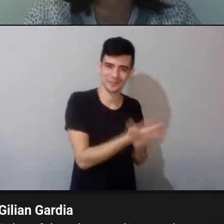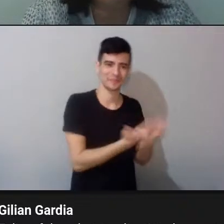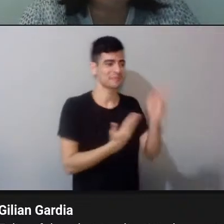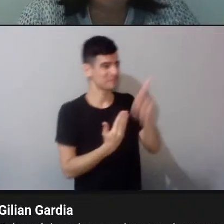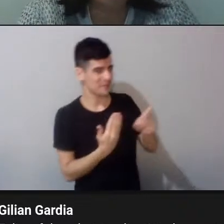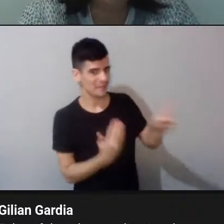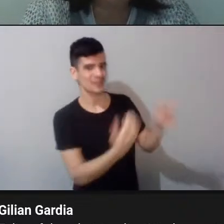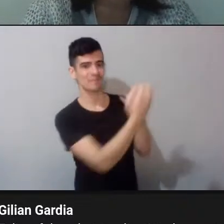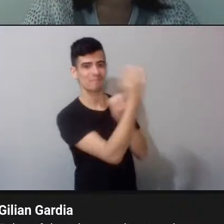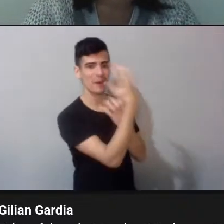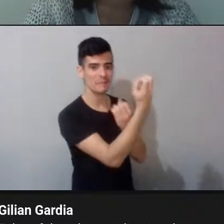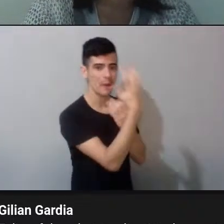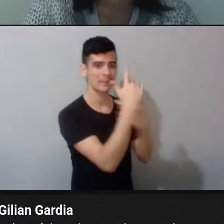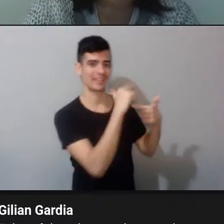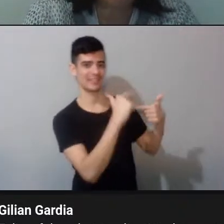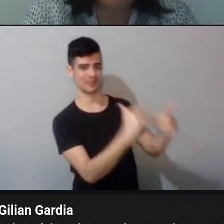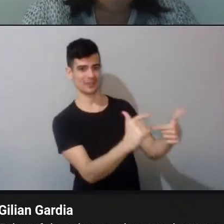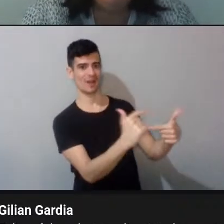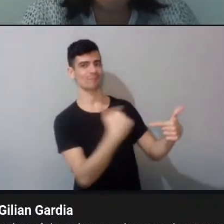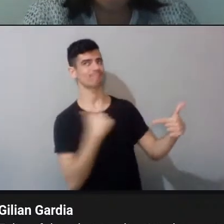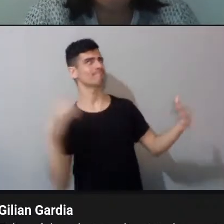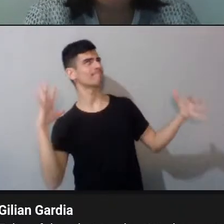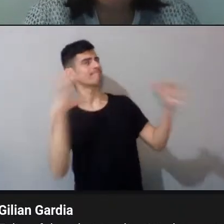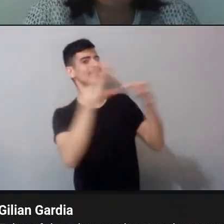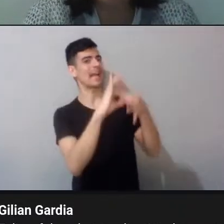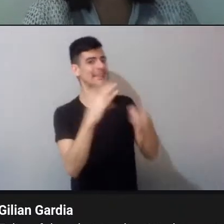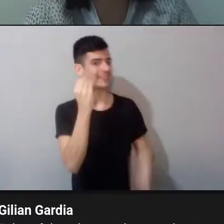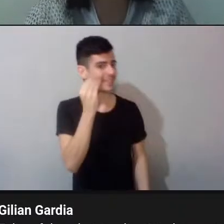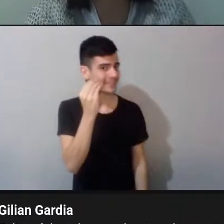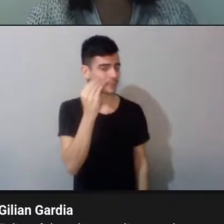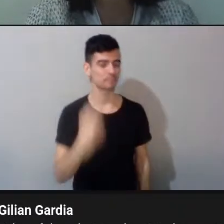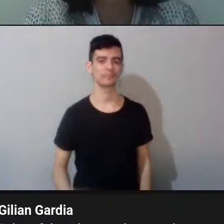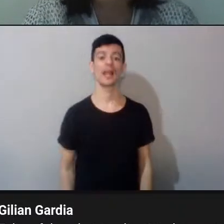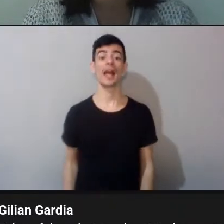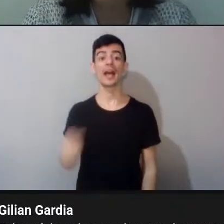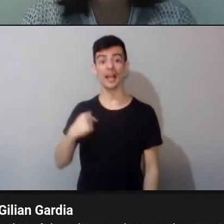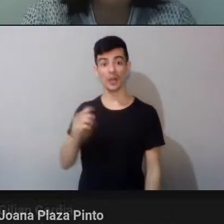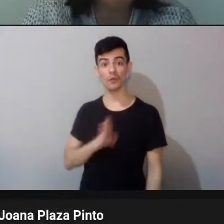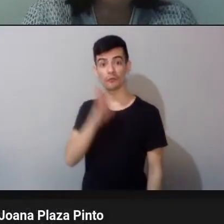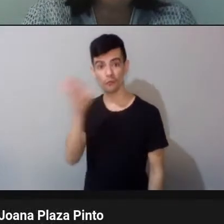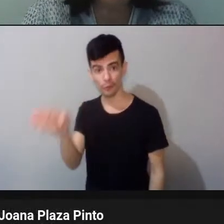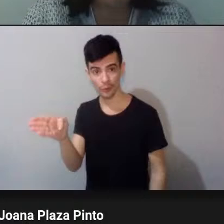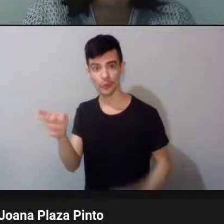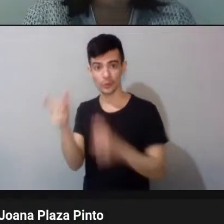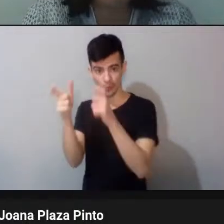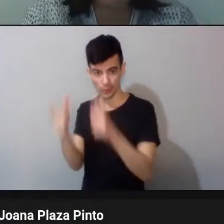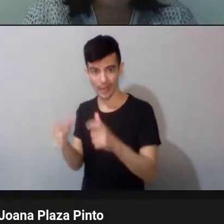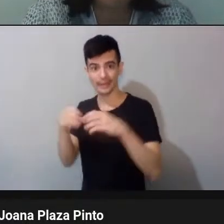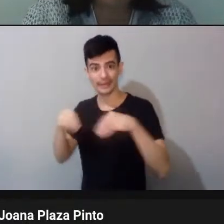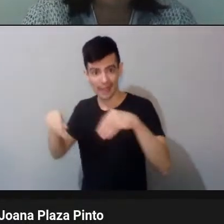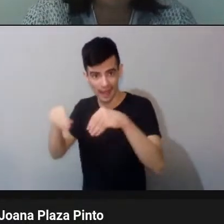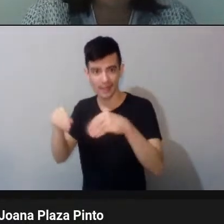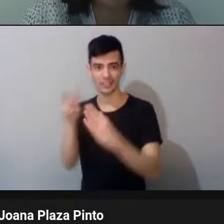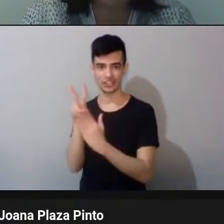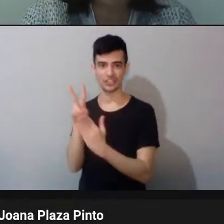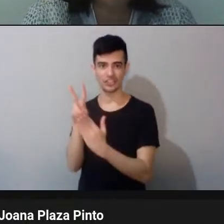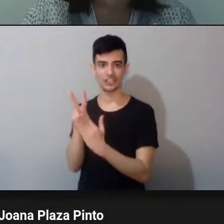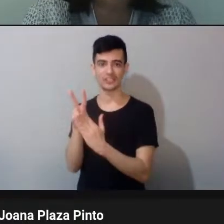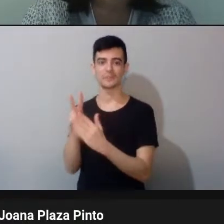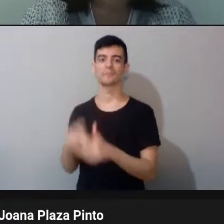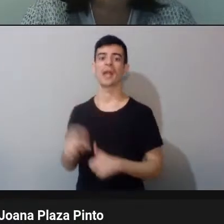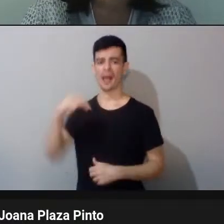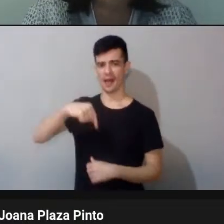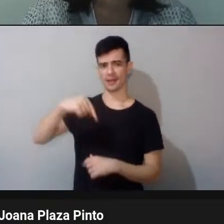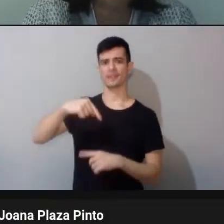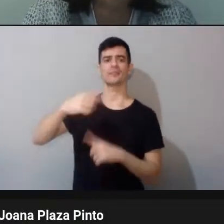né? Então, por exemplo, eu fui pra uma terra indígena, aqui no Paraná a gente tem situações diversas, a gente tem terras indígenas em